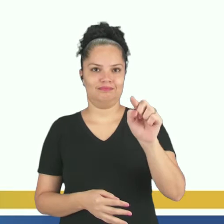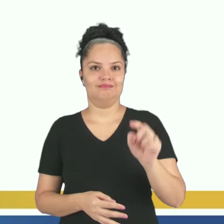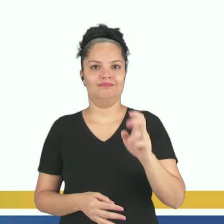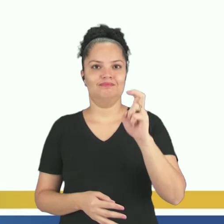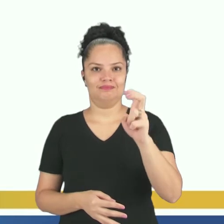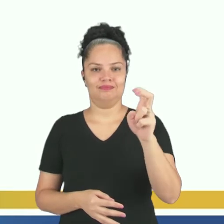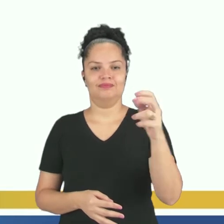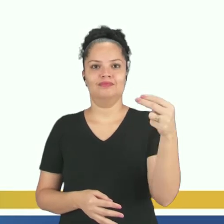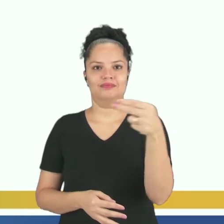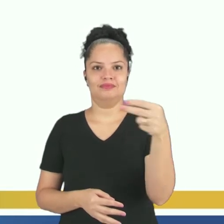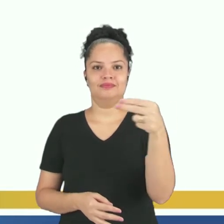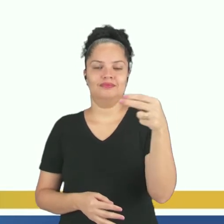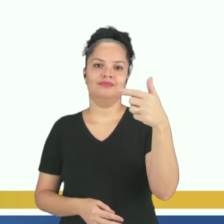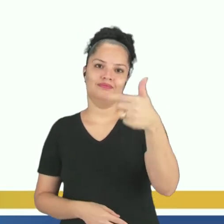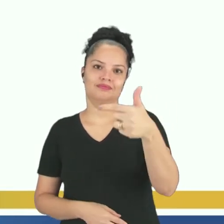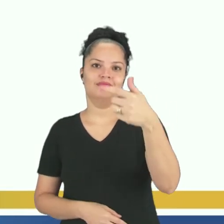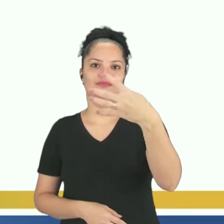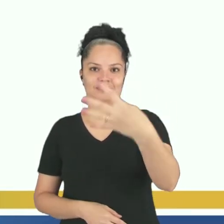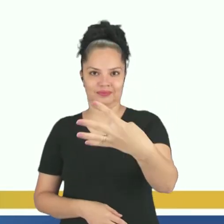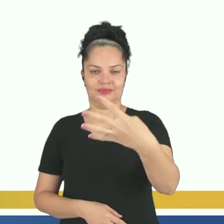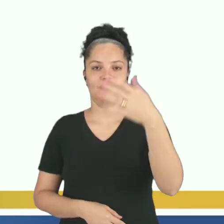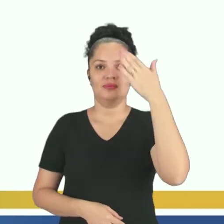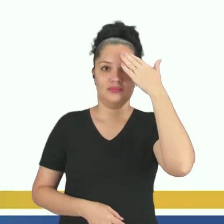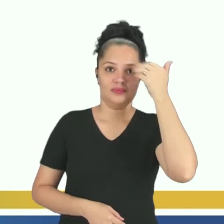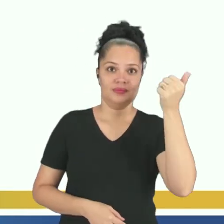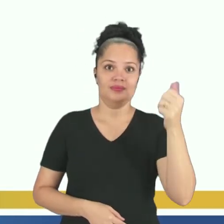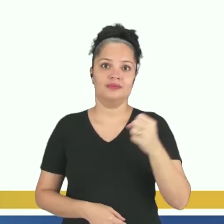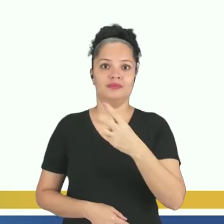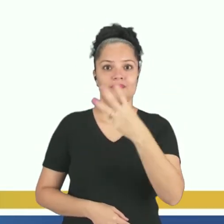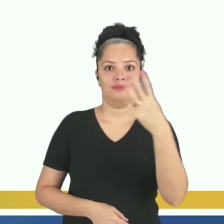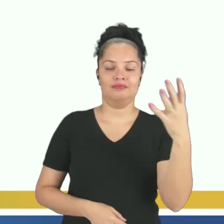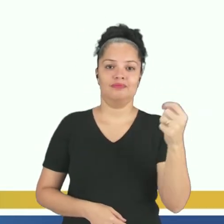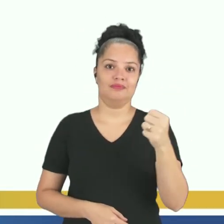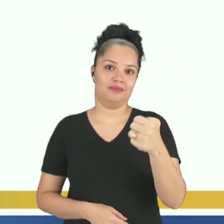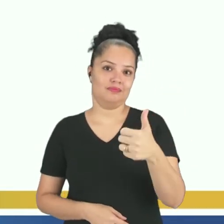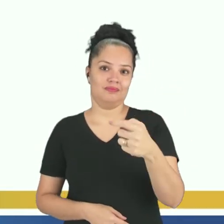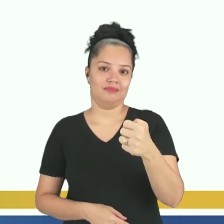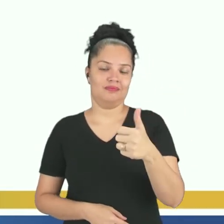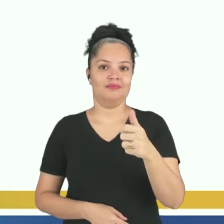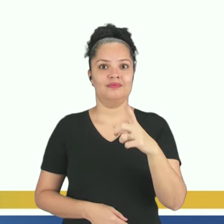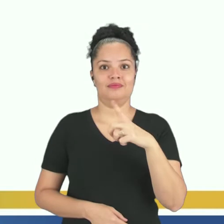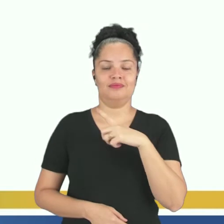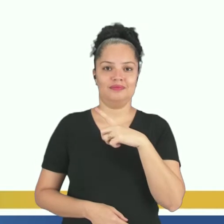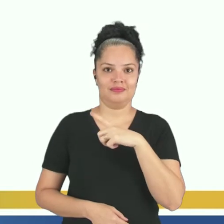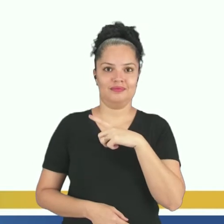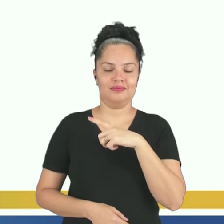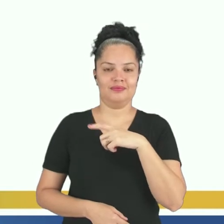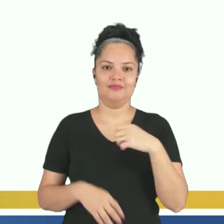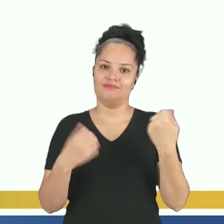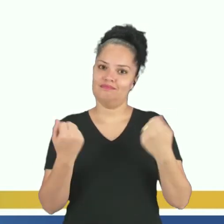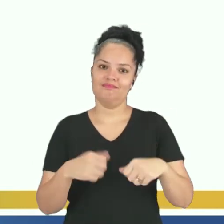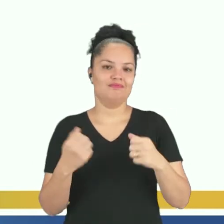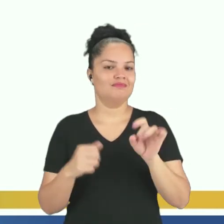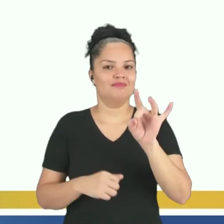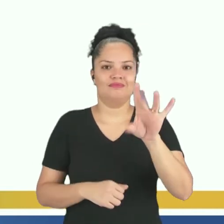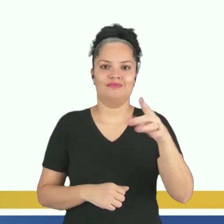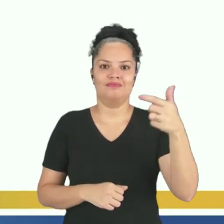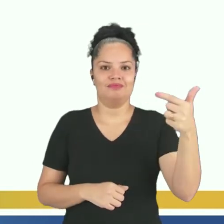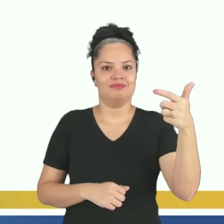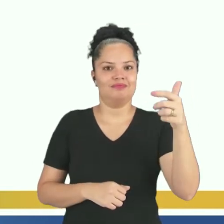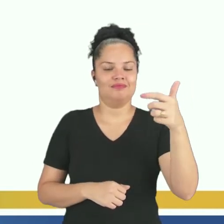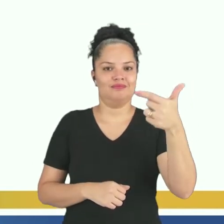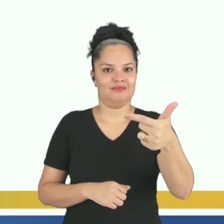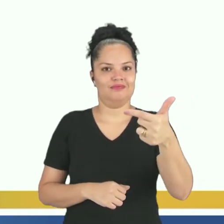das sete. Então, para eu saber quantas moedas tem em cada uma dessas partezinhas, eu divido 120 para 5, certo?